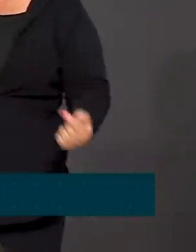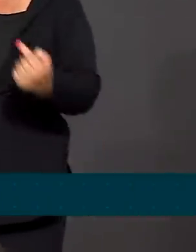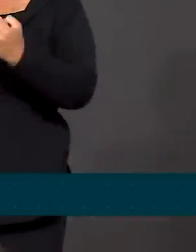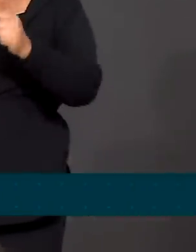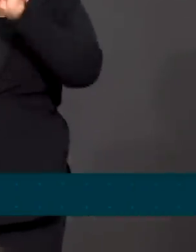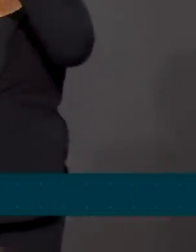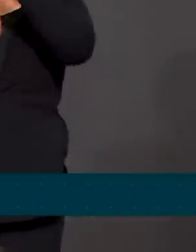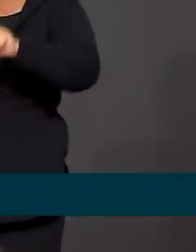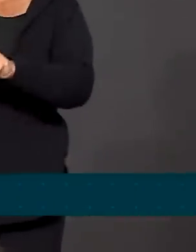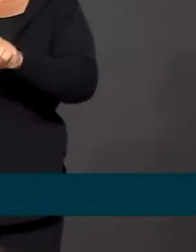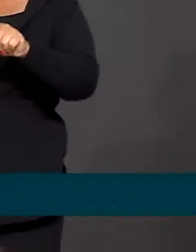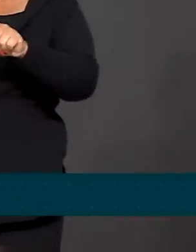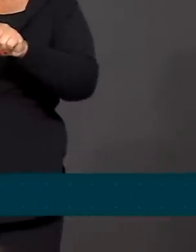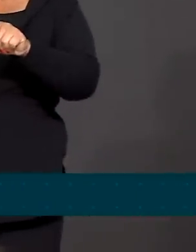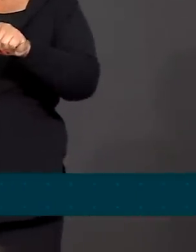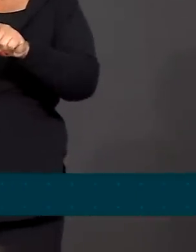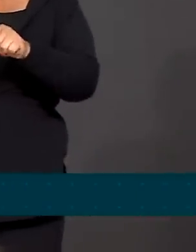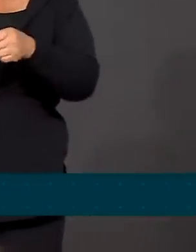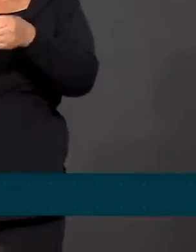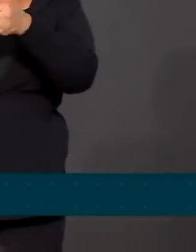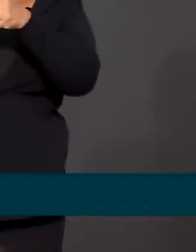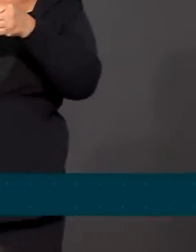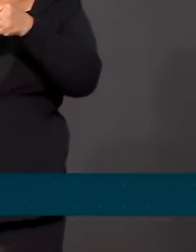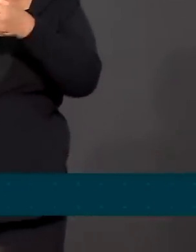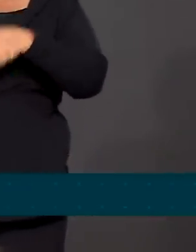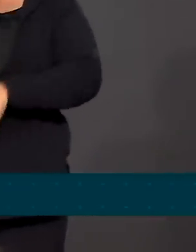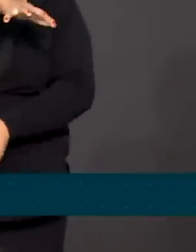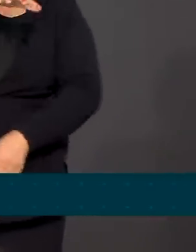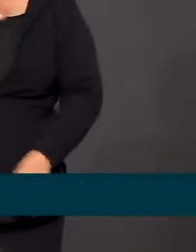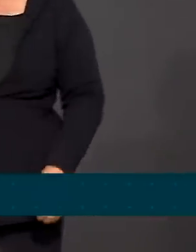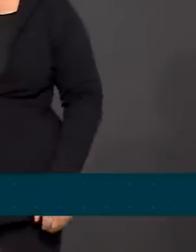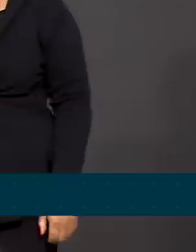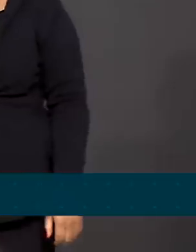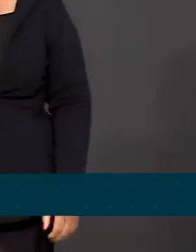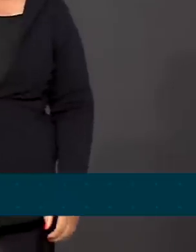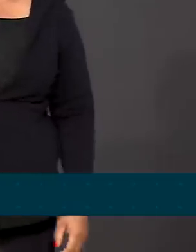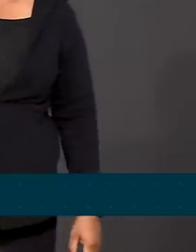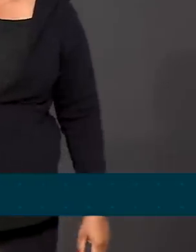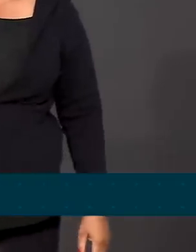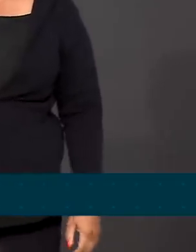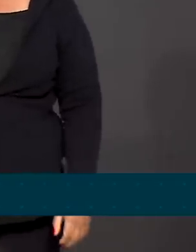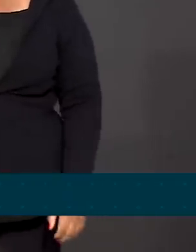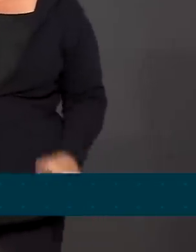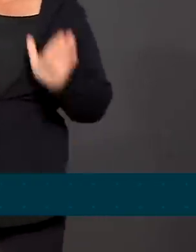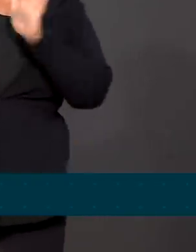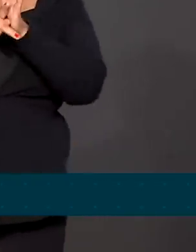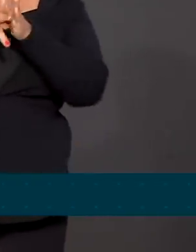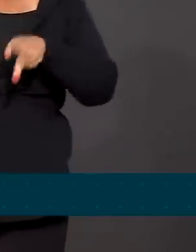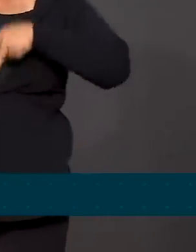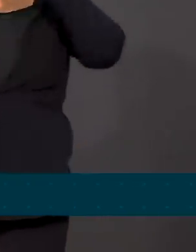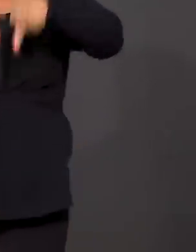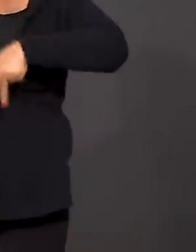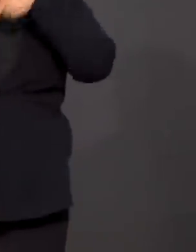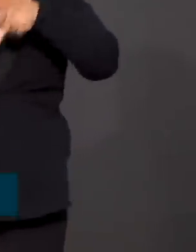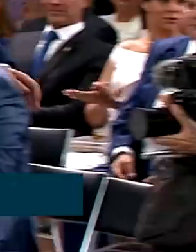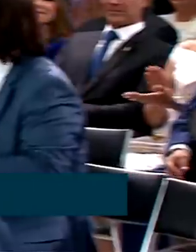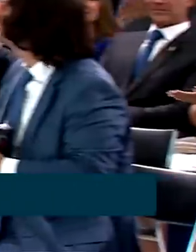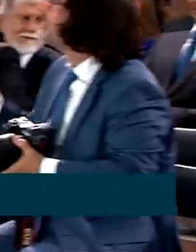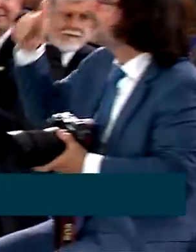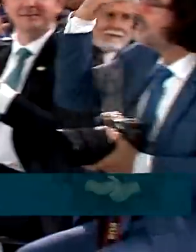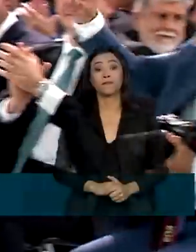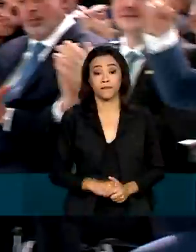será recuperar os instrumentos e os espaços públicos de participação popular nas decisões do governo.